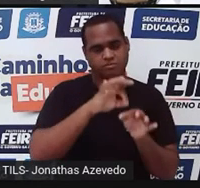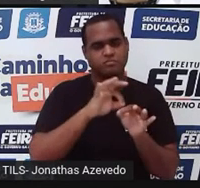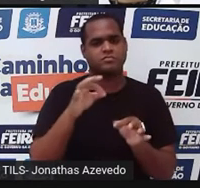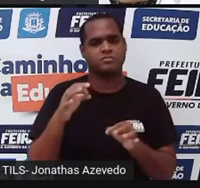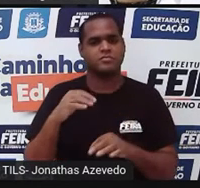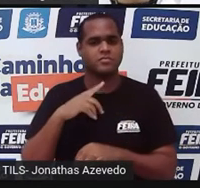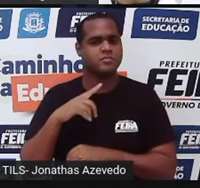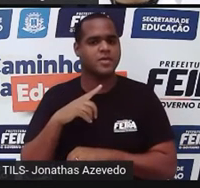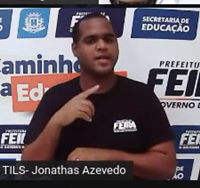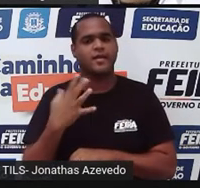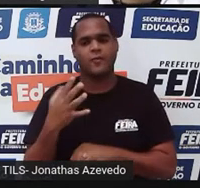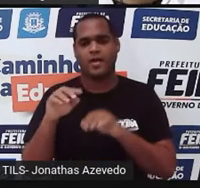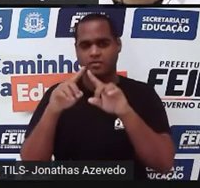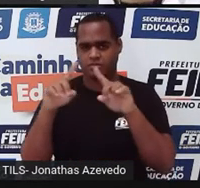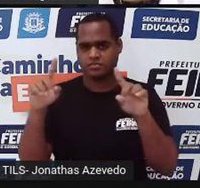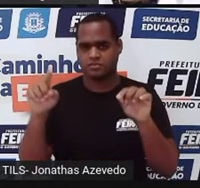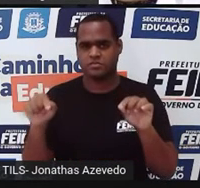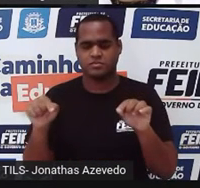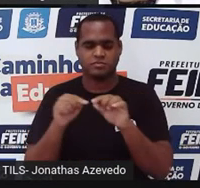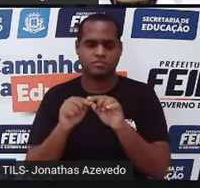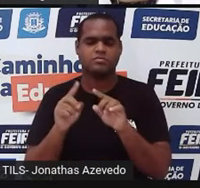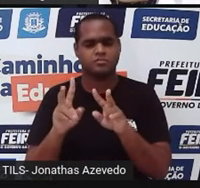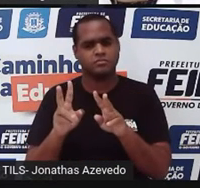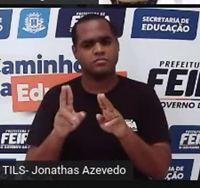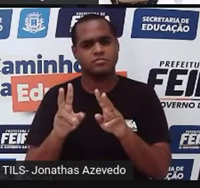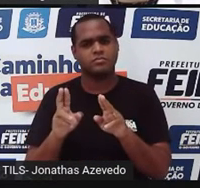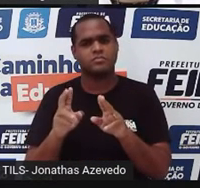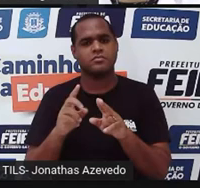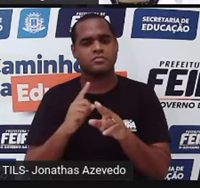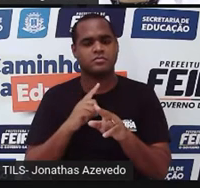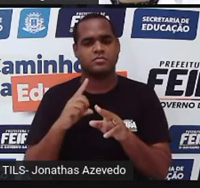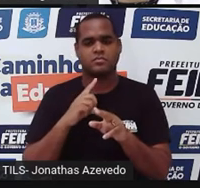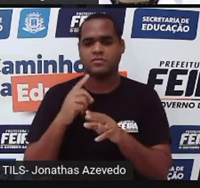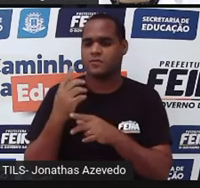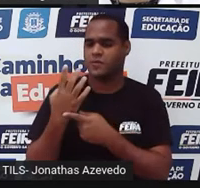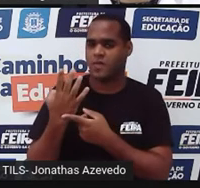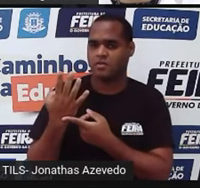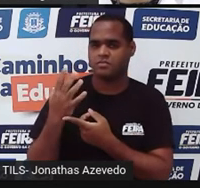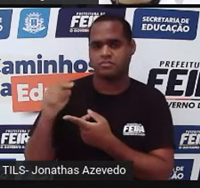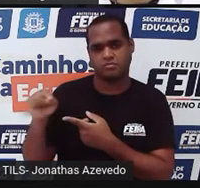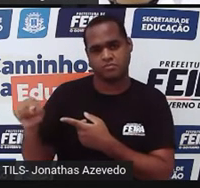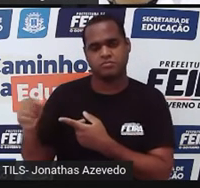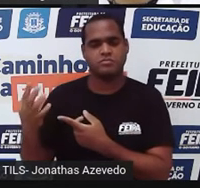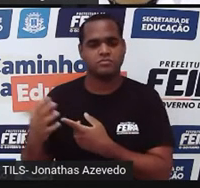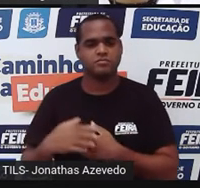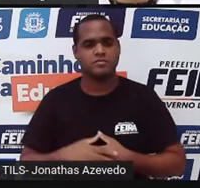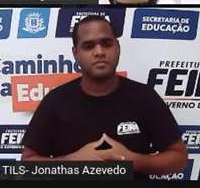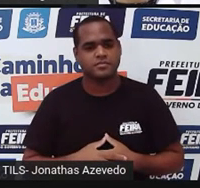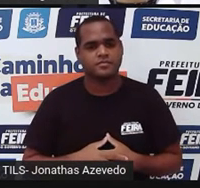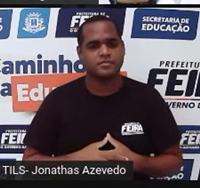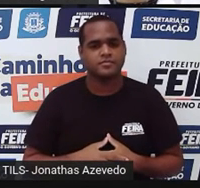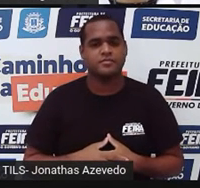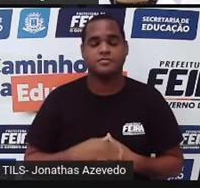2 é um quadrado, que também é um retângulo, que tem lá o seu comprimento e a sua altura. O banheiro também é um